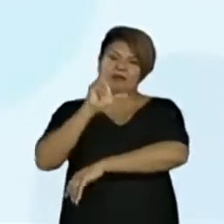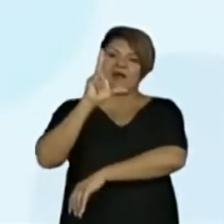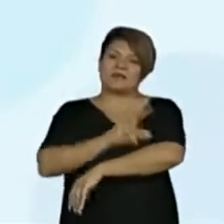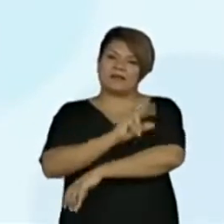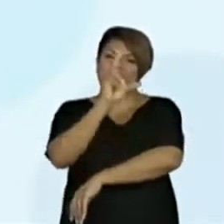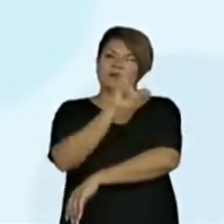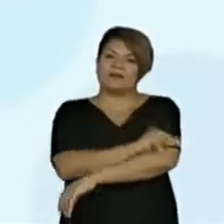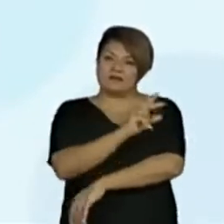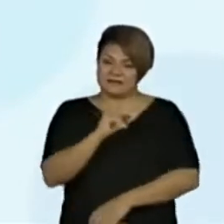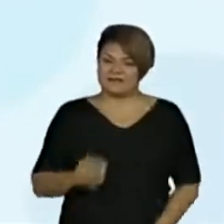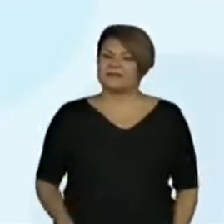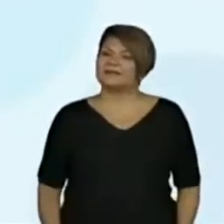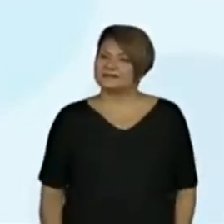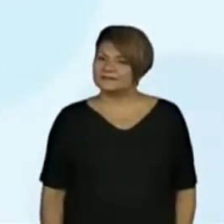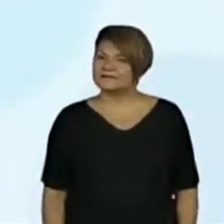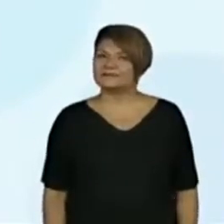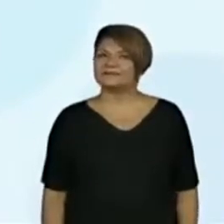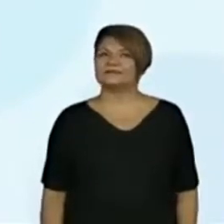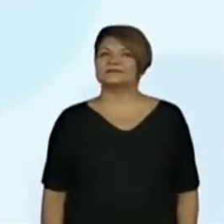sapo.